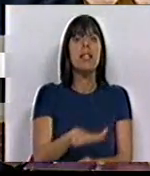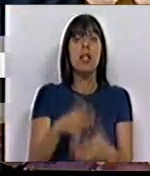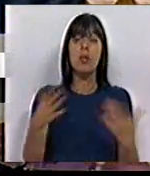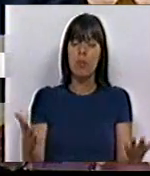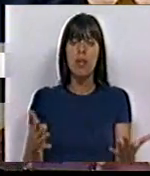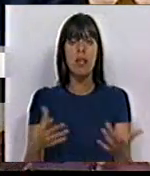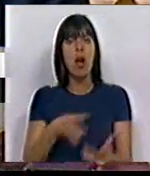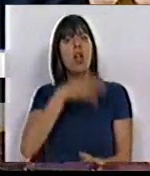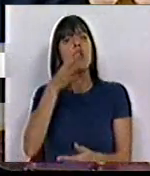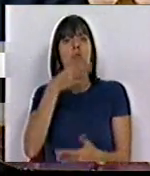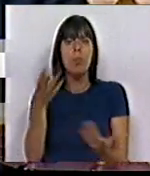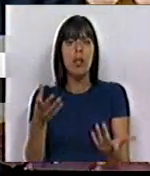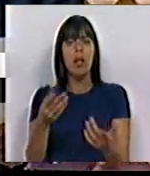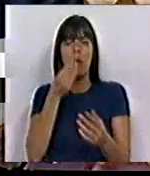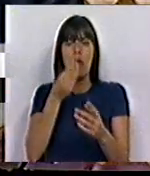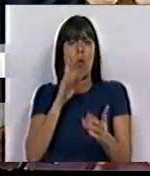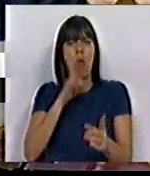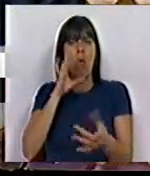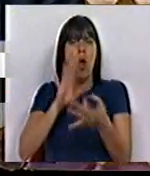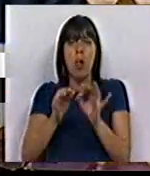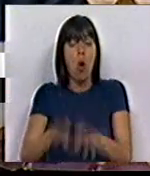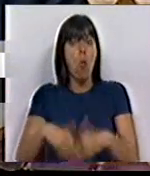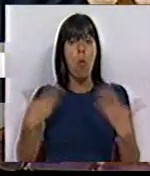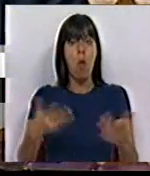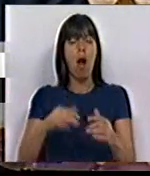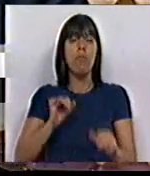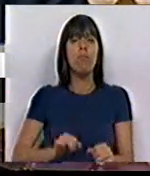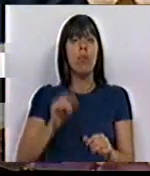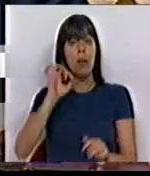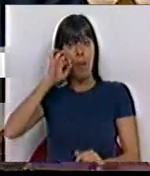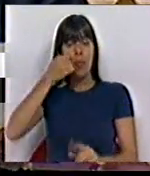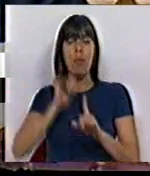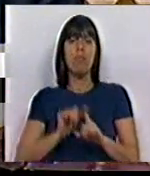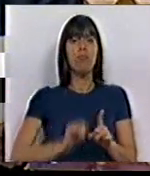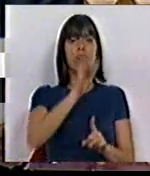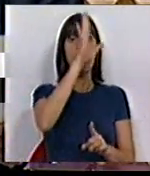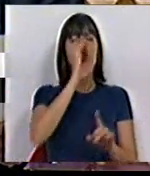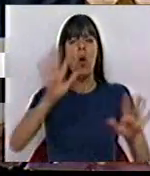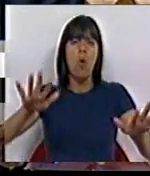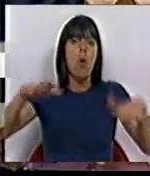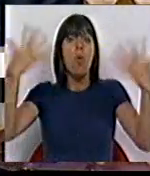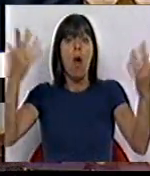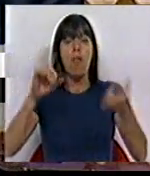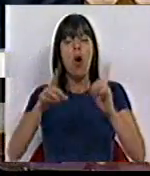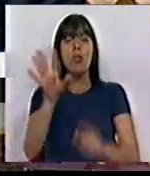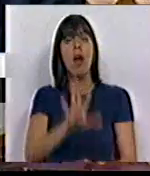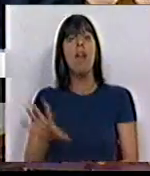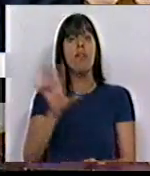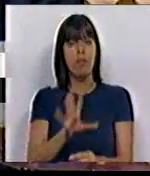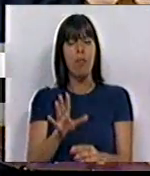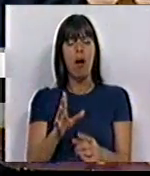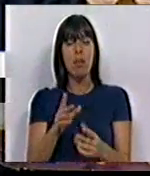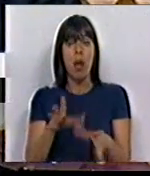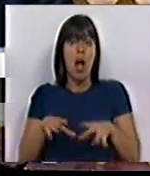venha a justificar o injustificável, a nacionalização dos prejuízos, seja qual for a forma que